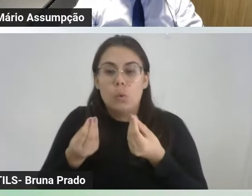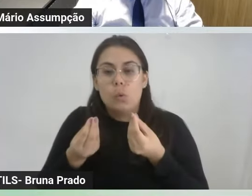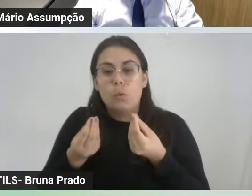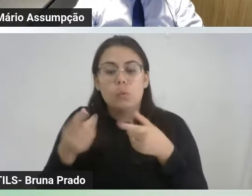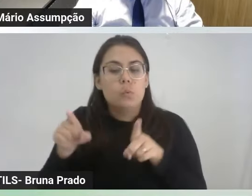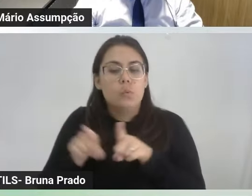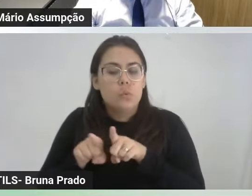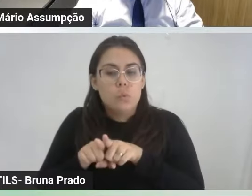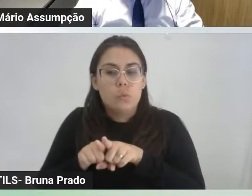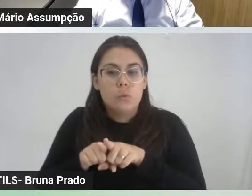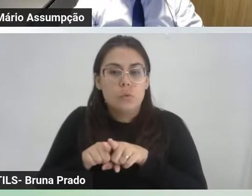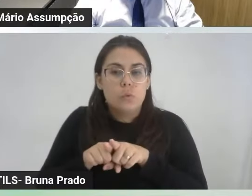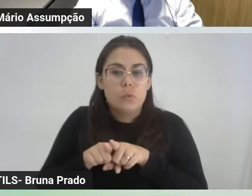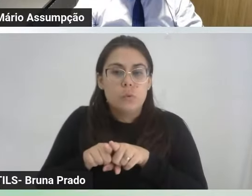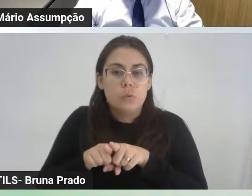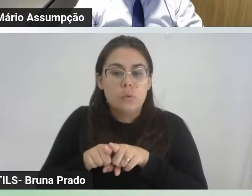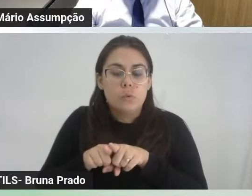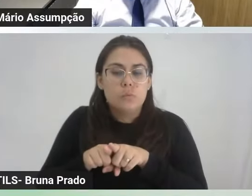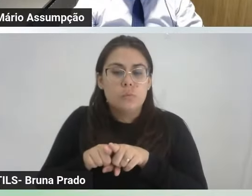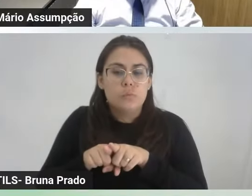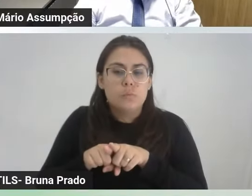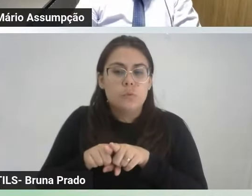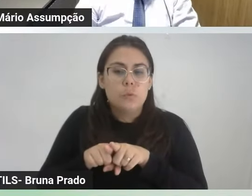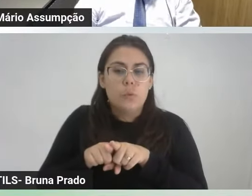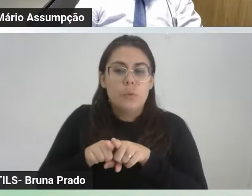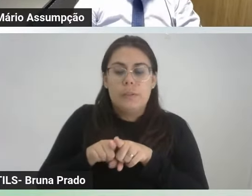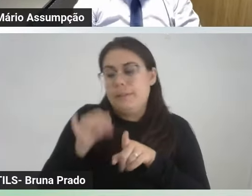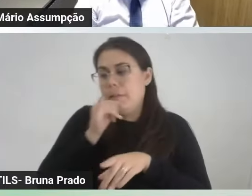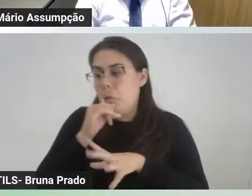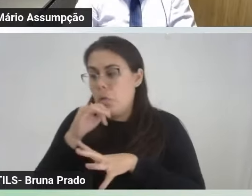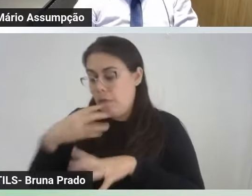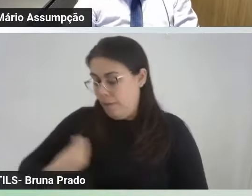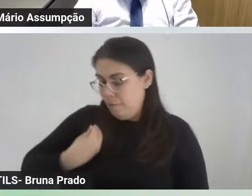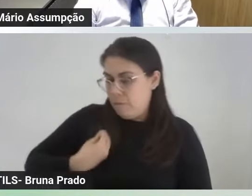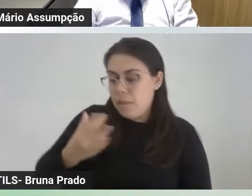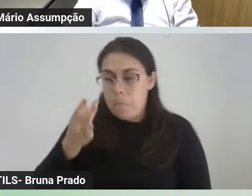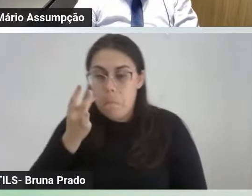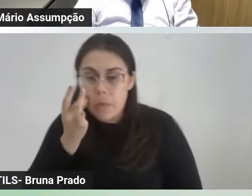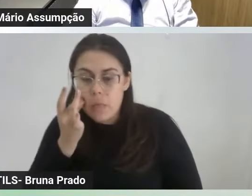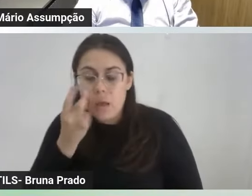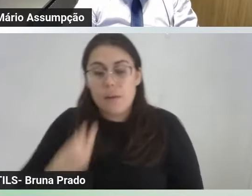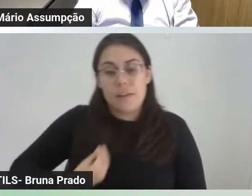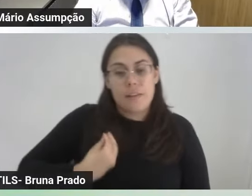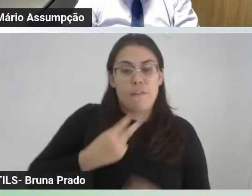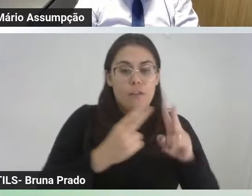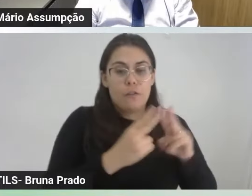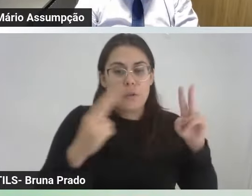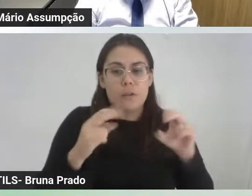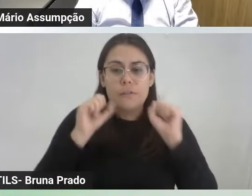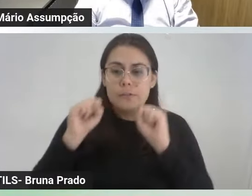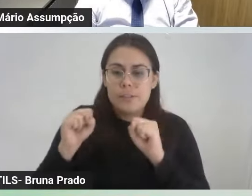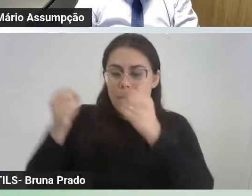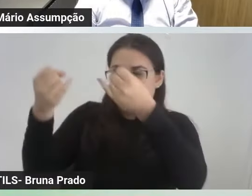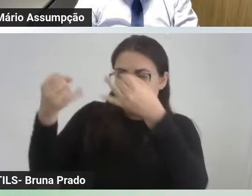o processo identitário dela na vida real e na vida virtual. Por favor, Babinska, você pode trazer a sua